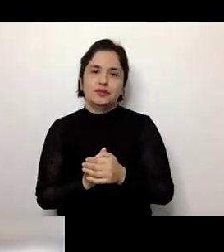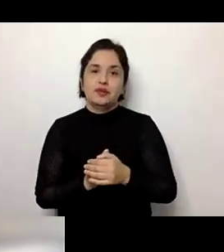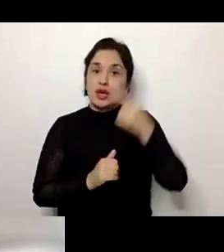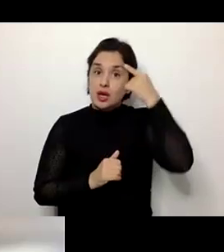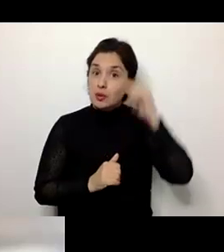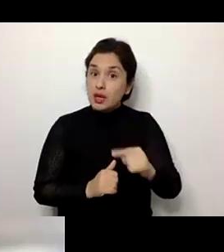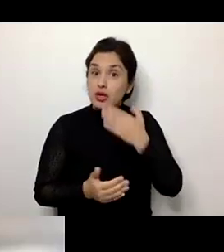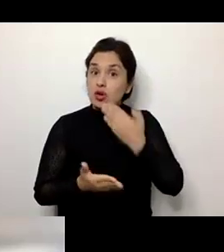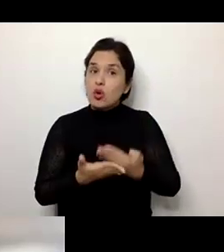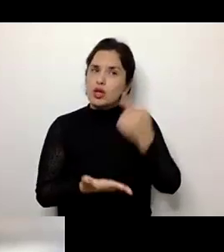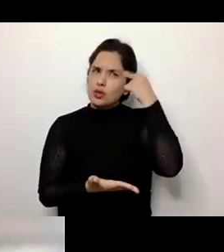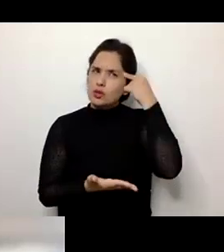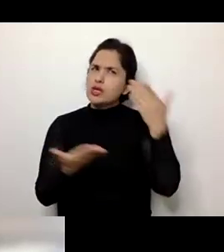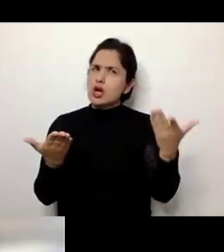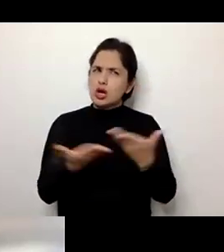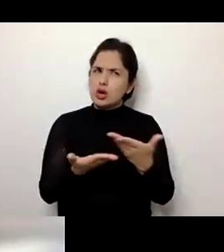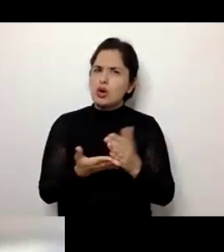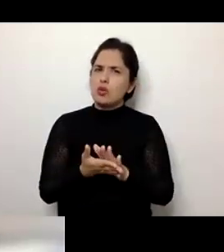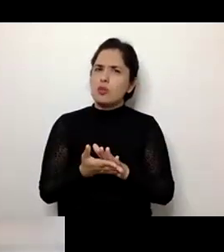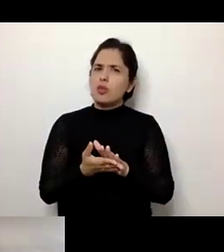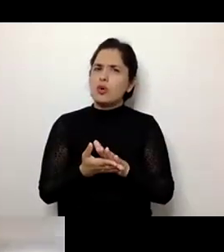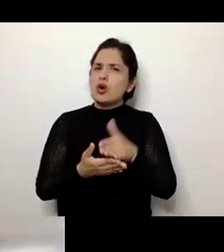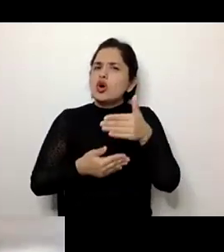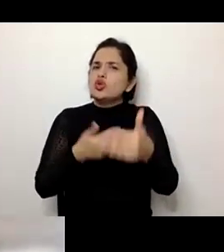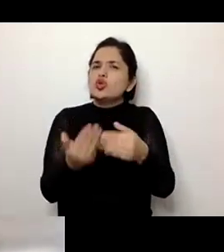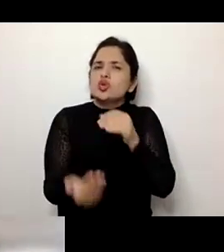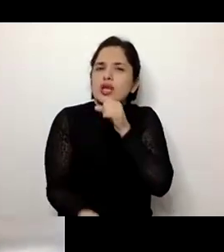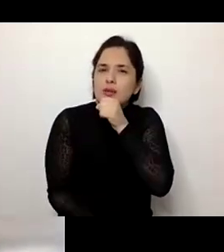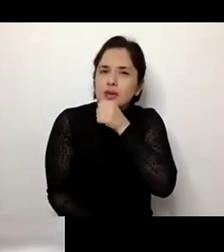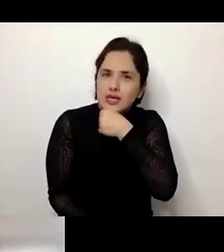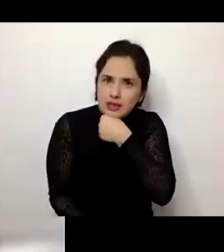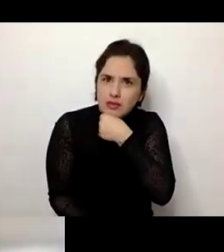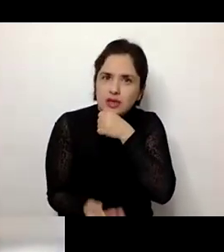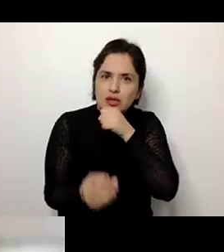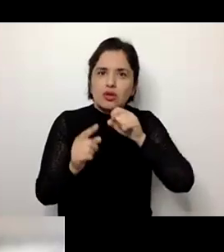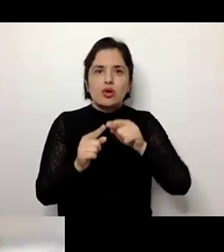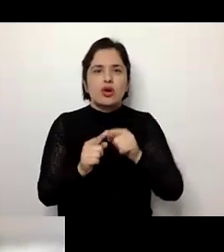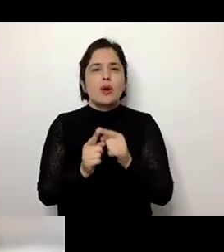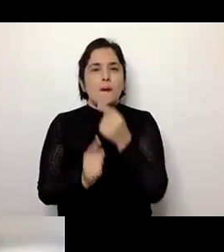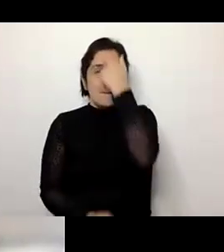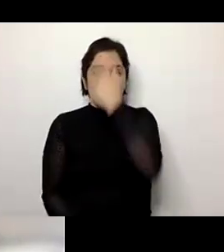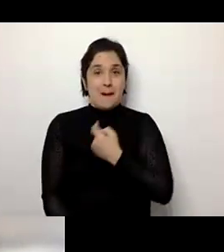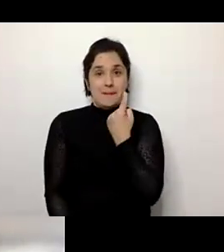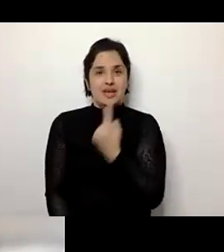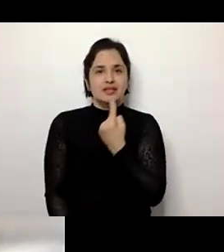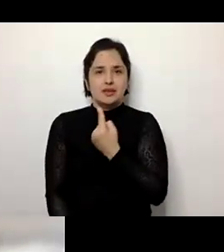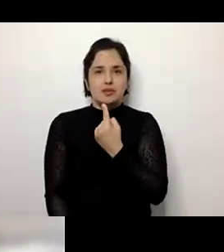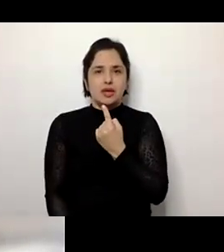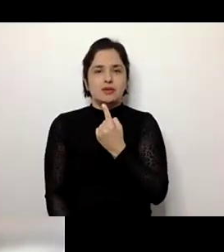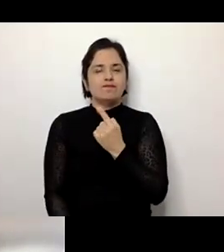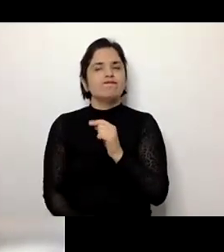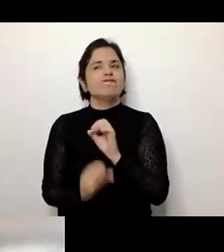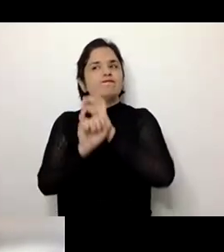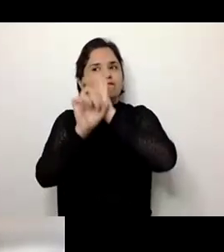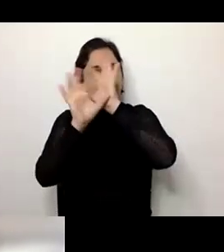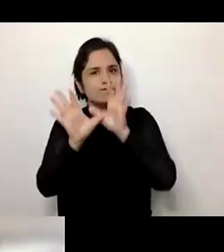pensamos no como acontece o envelhecimento em um aspecto mais individual, nós precisamos considerar as